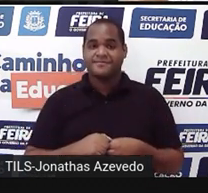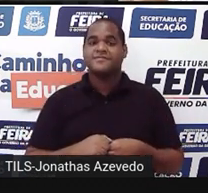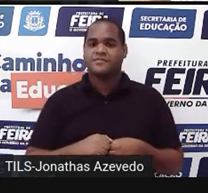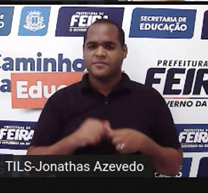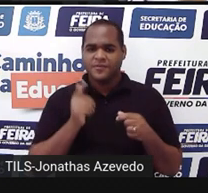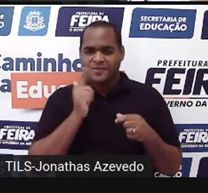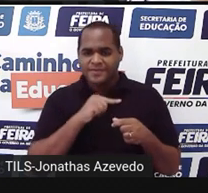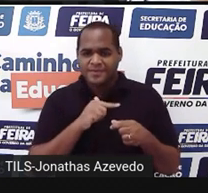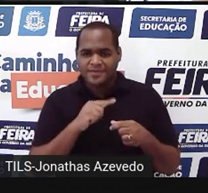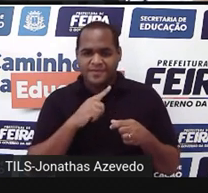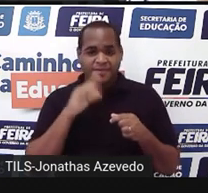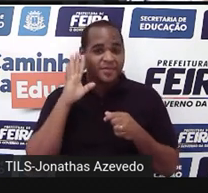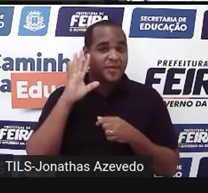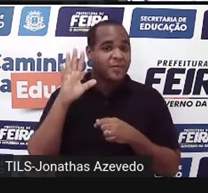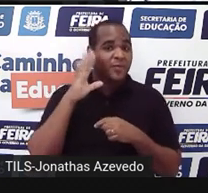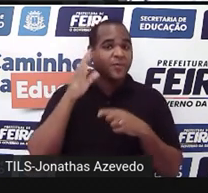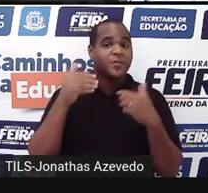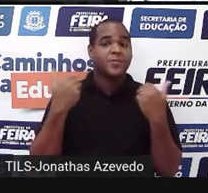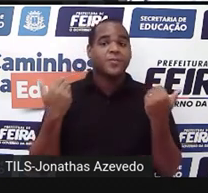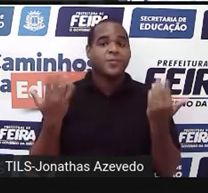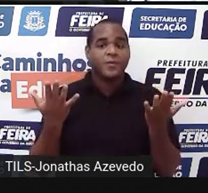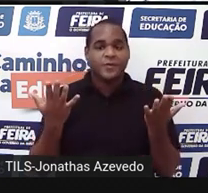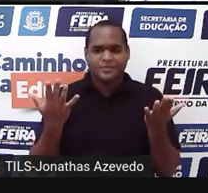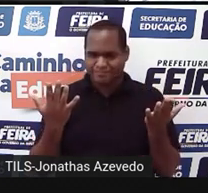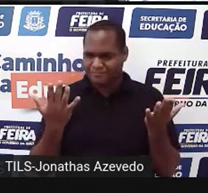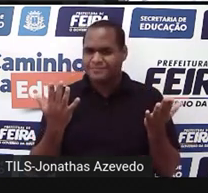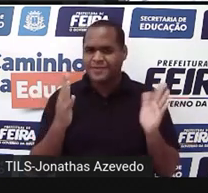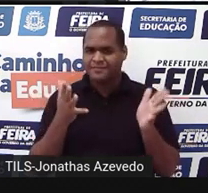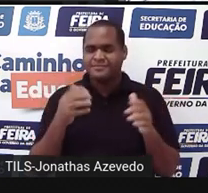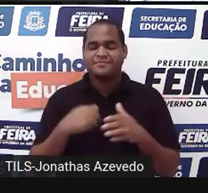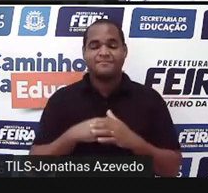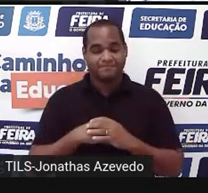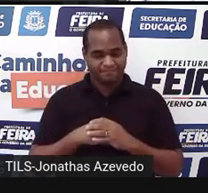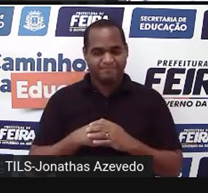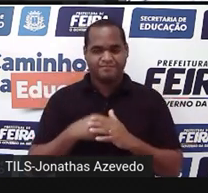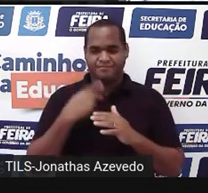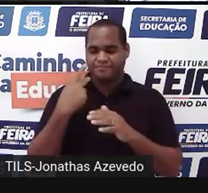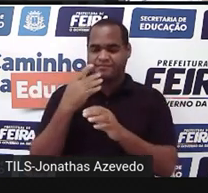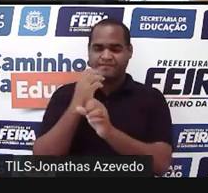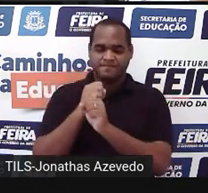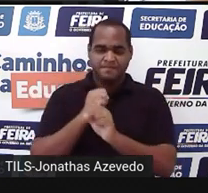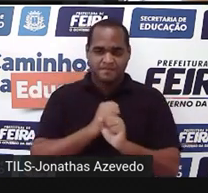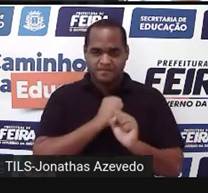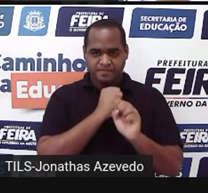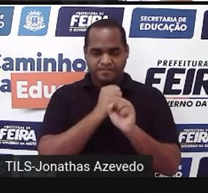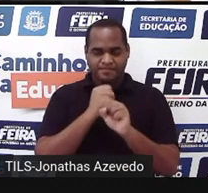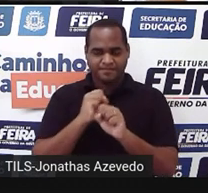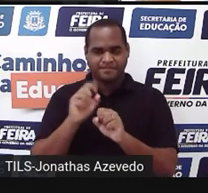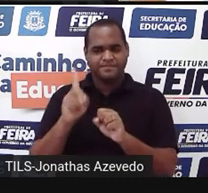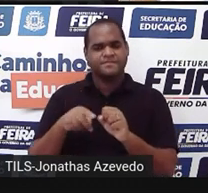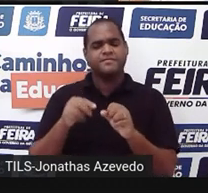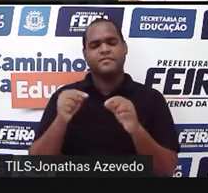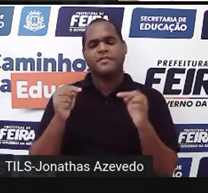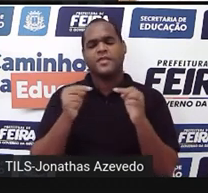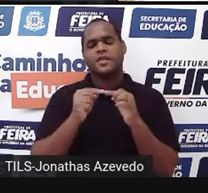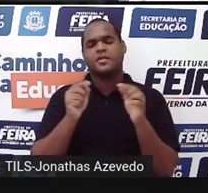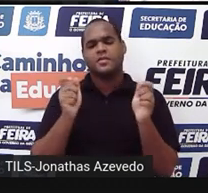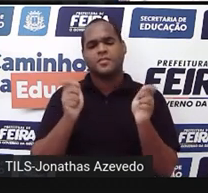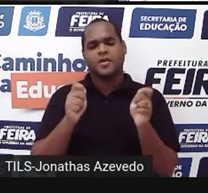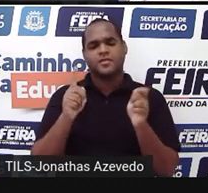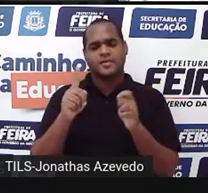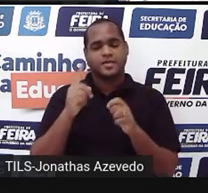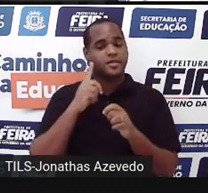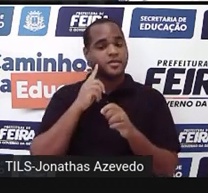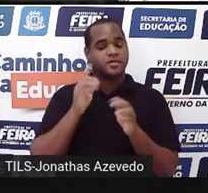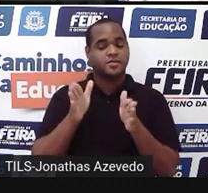Conseguiu? Já pensou qual é essa quantidade? Então, com essa quantidade, de que forma é que você empilha esses